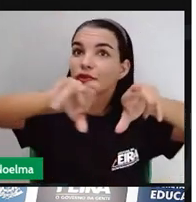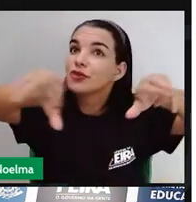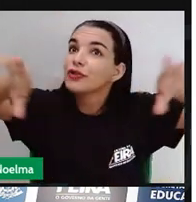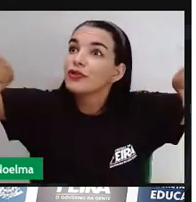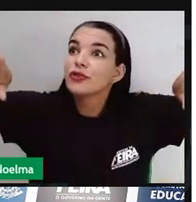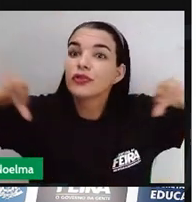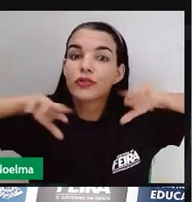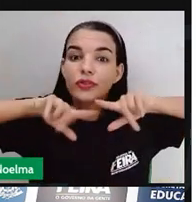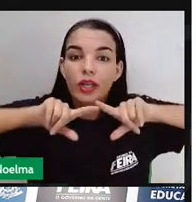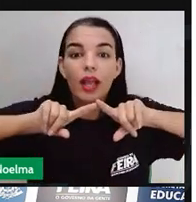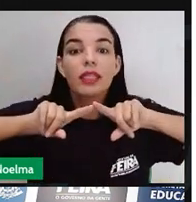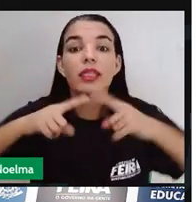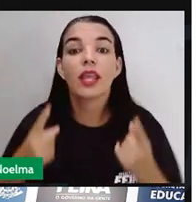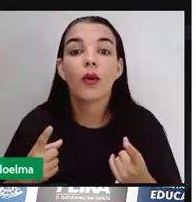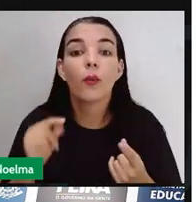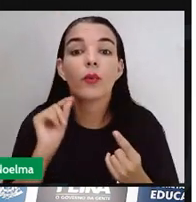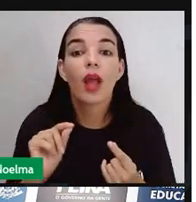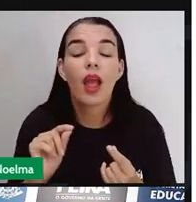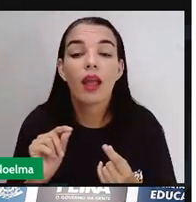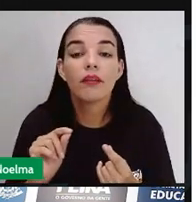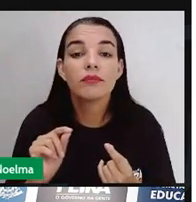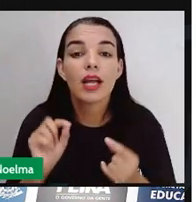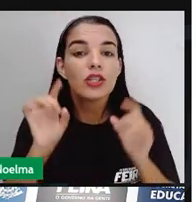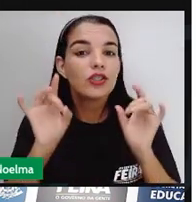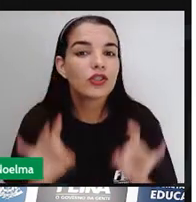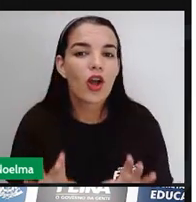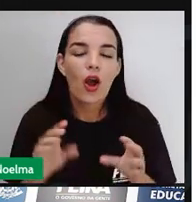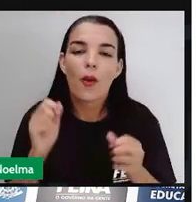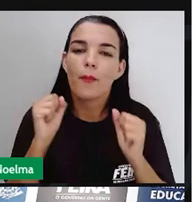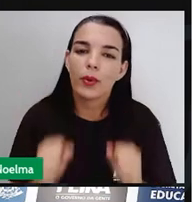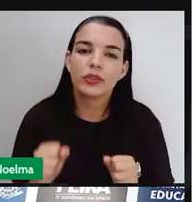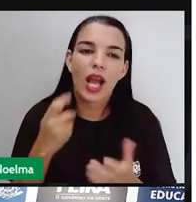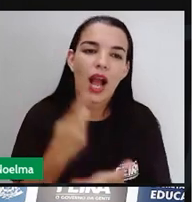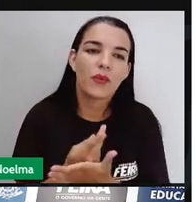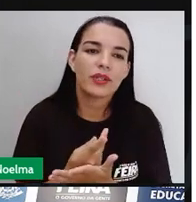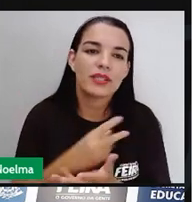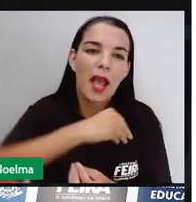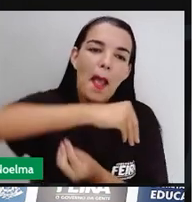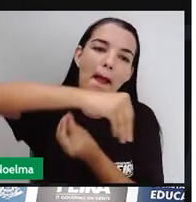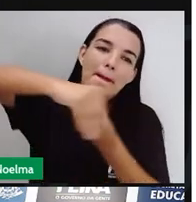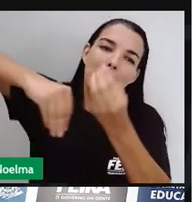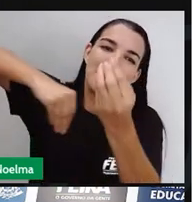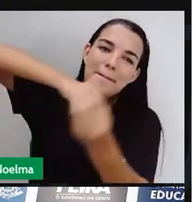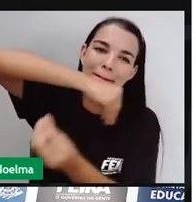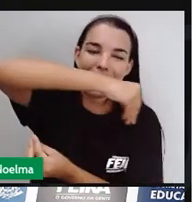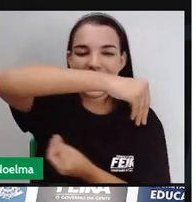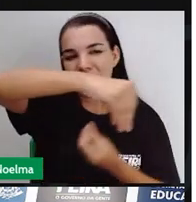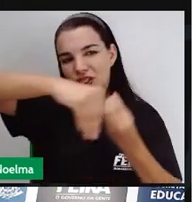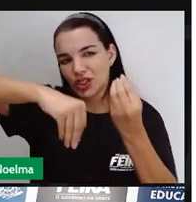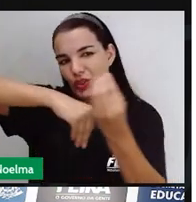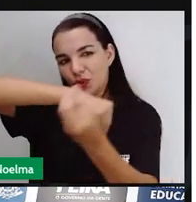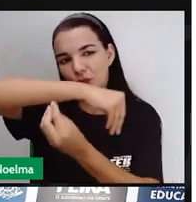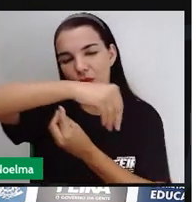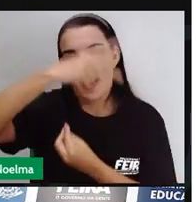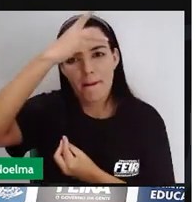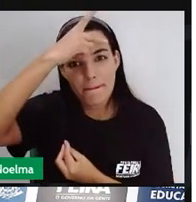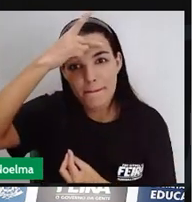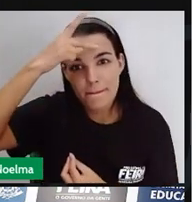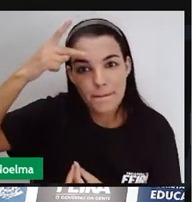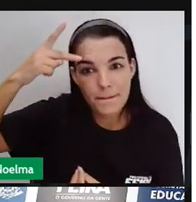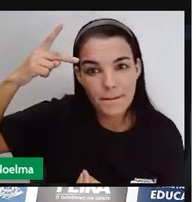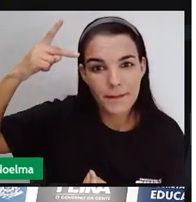o resultado só poderia ser o quê, gente? A miscigenação, que era a mistura desses povos, a qual